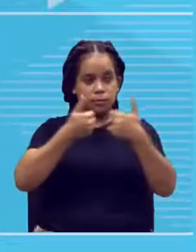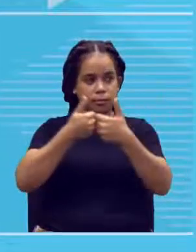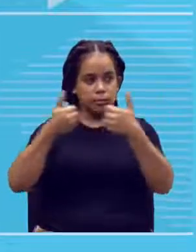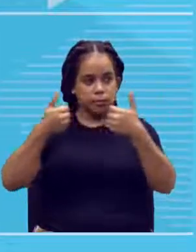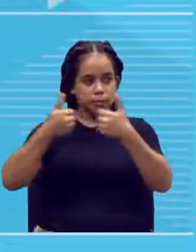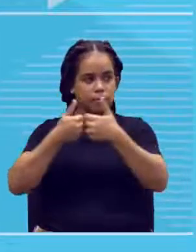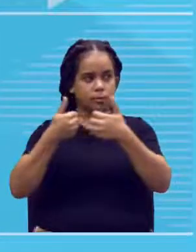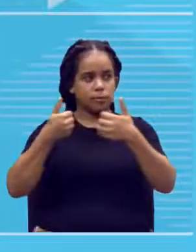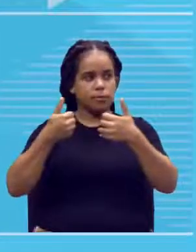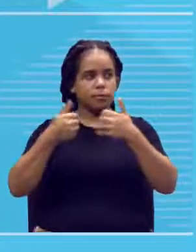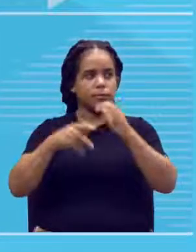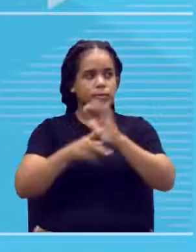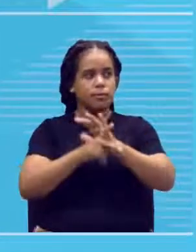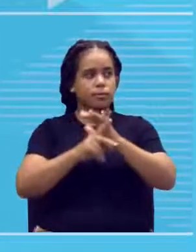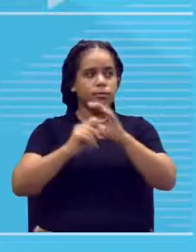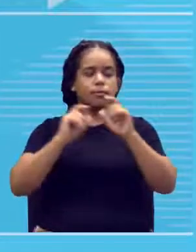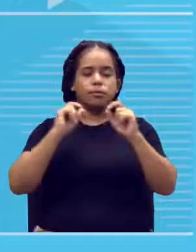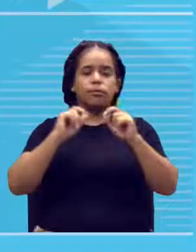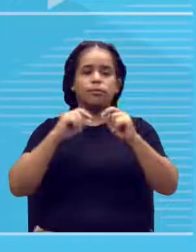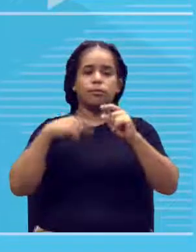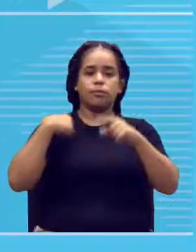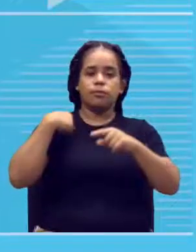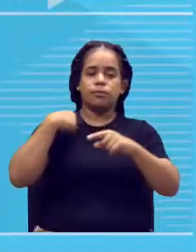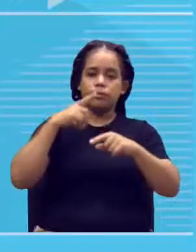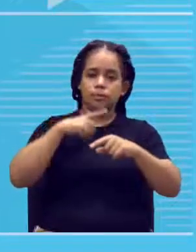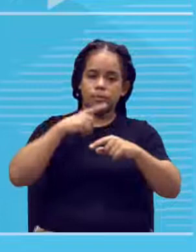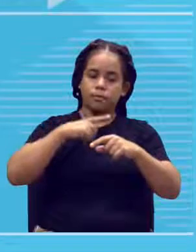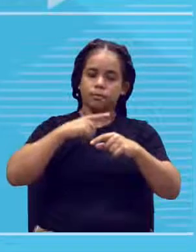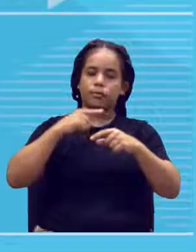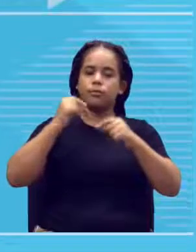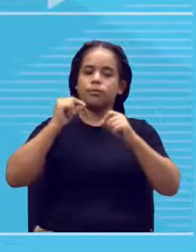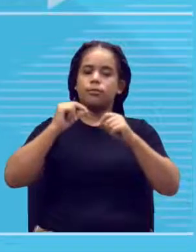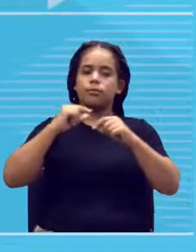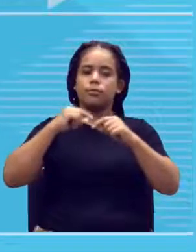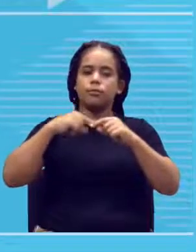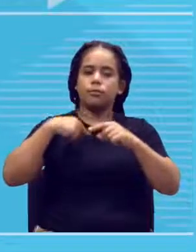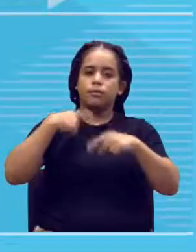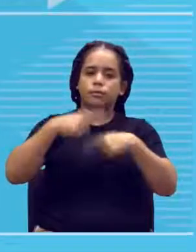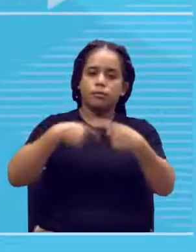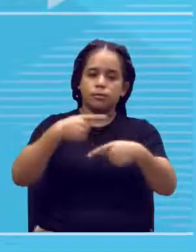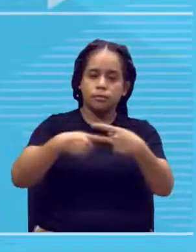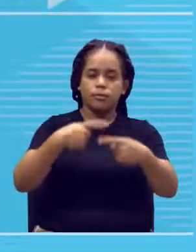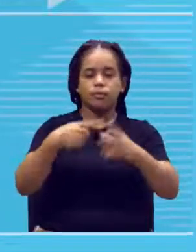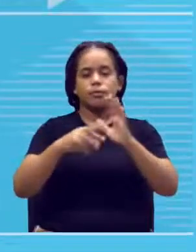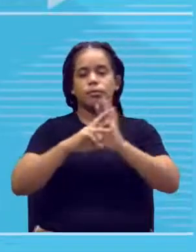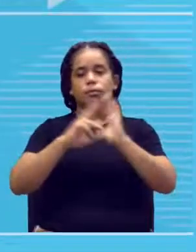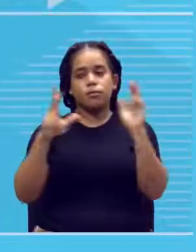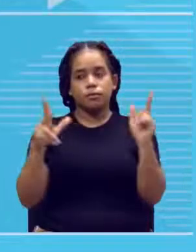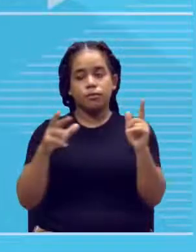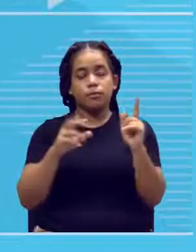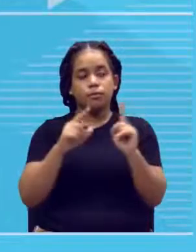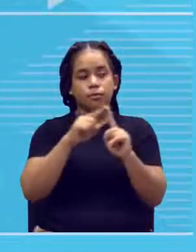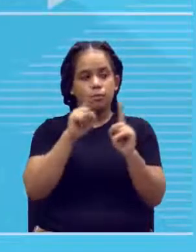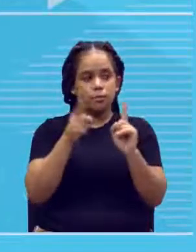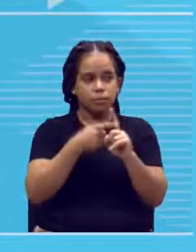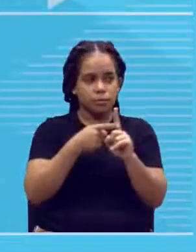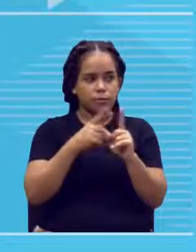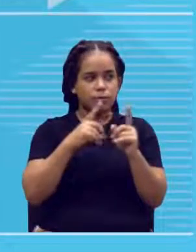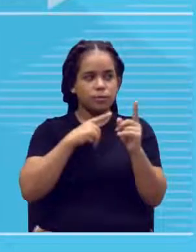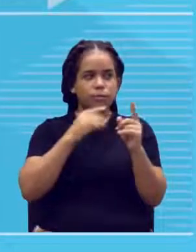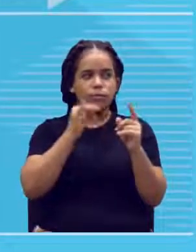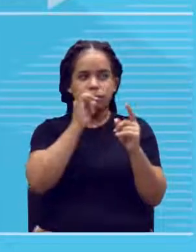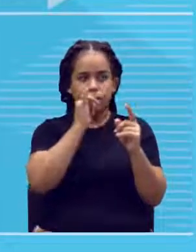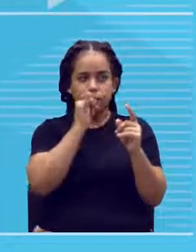é porque são gestações diferentes, tá? Então, aí, bota lá, filho 1, filho